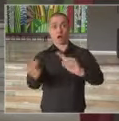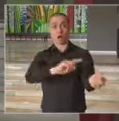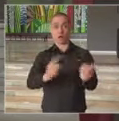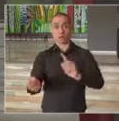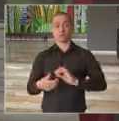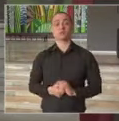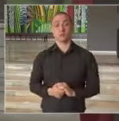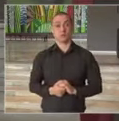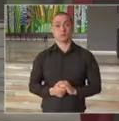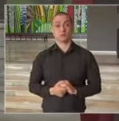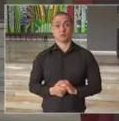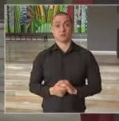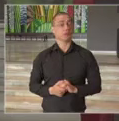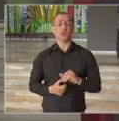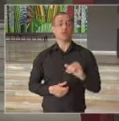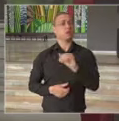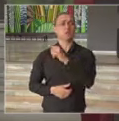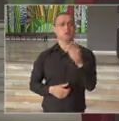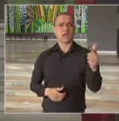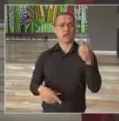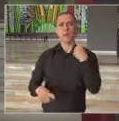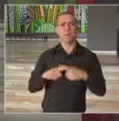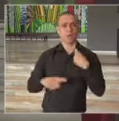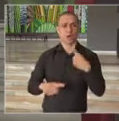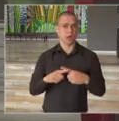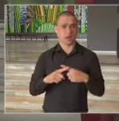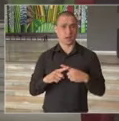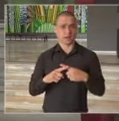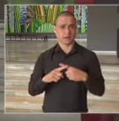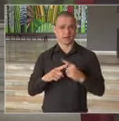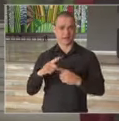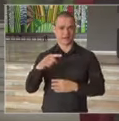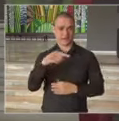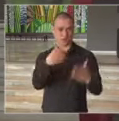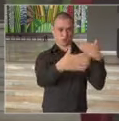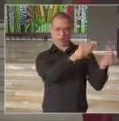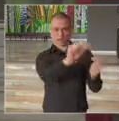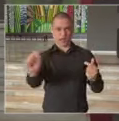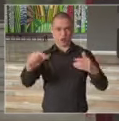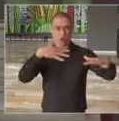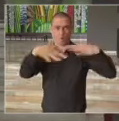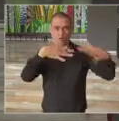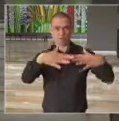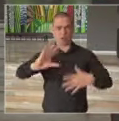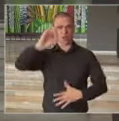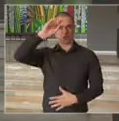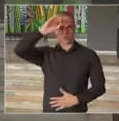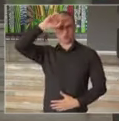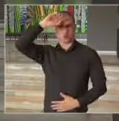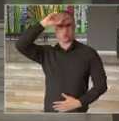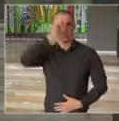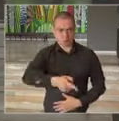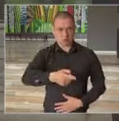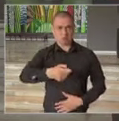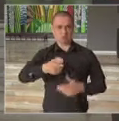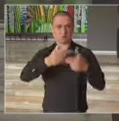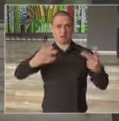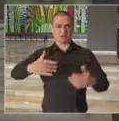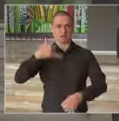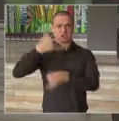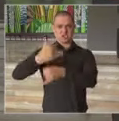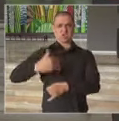E não há nenhuma razão para que qualquer movimento autoritário venha justificar